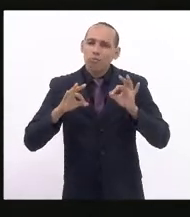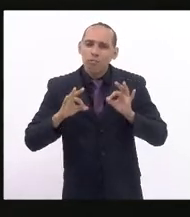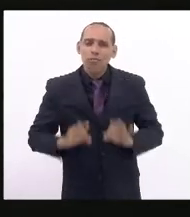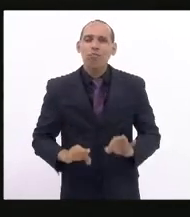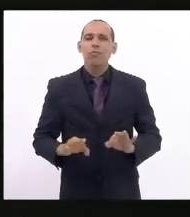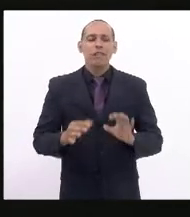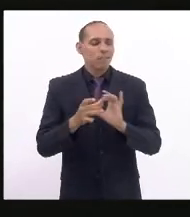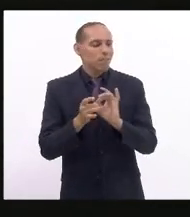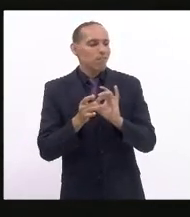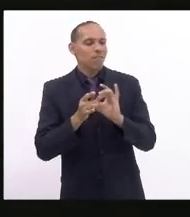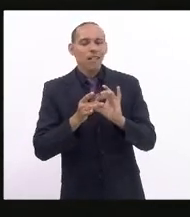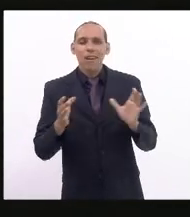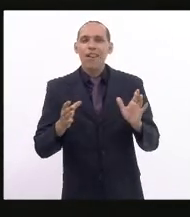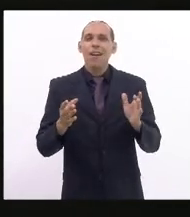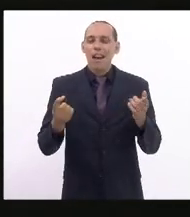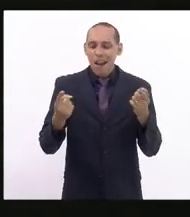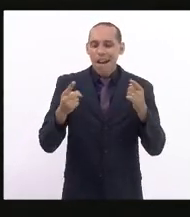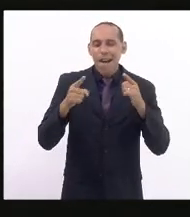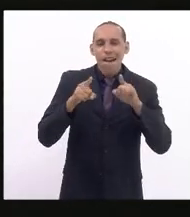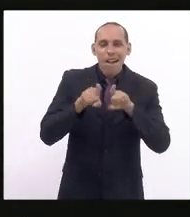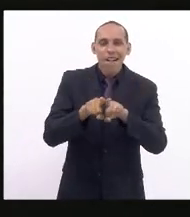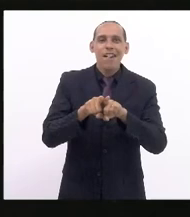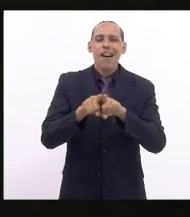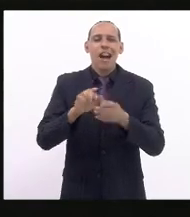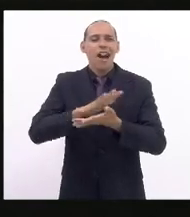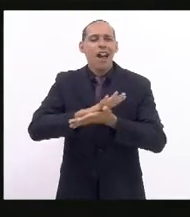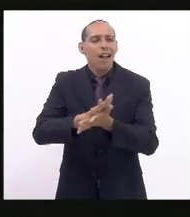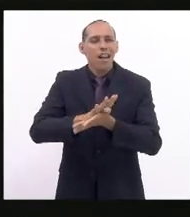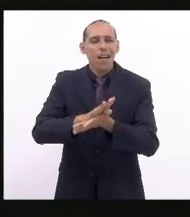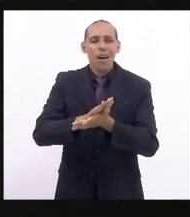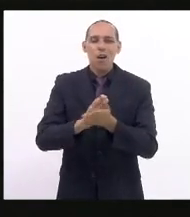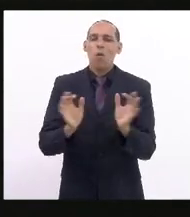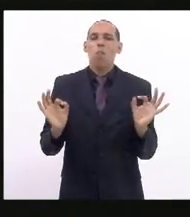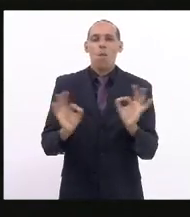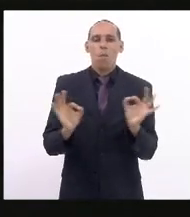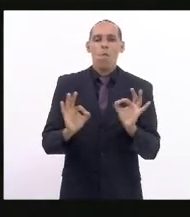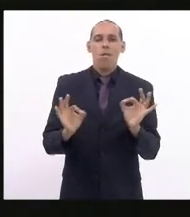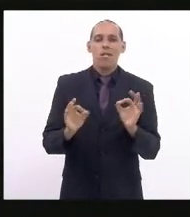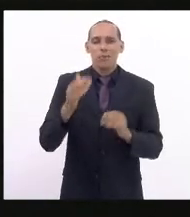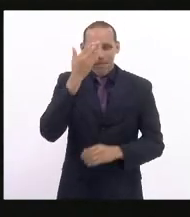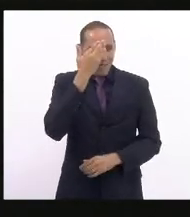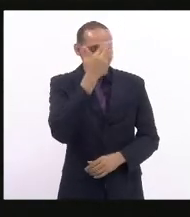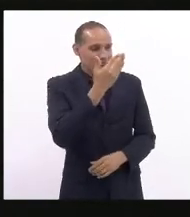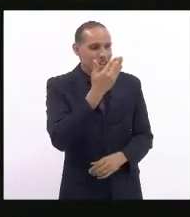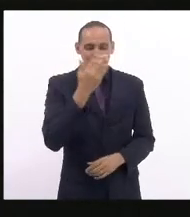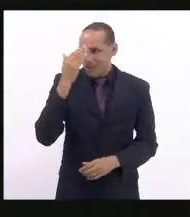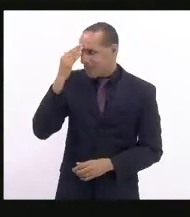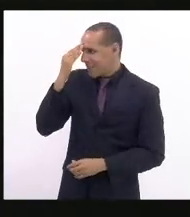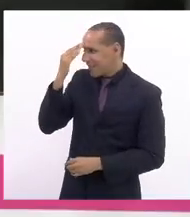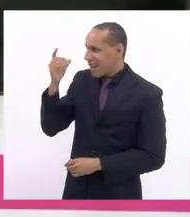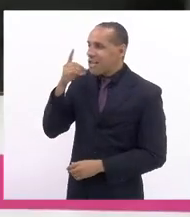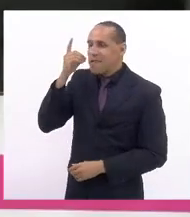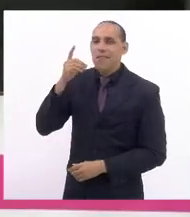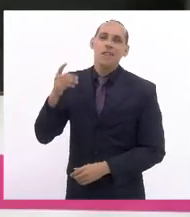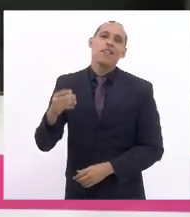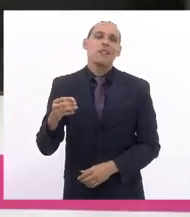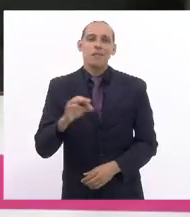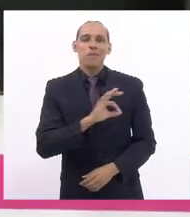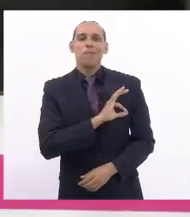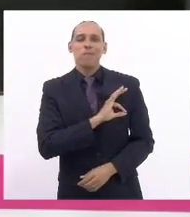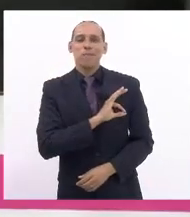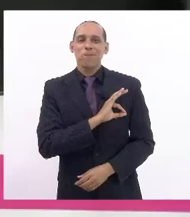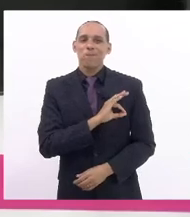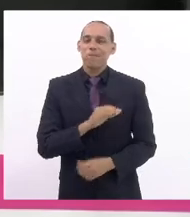fraterna e sem preconceito. Obrigada, Tia Ju. Obrigada, deputada Marta Rocha, querida